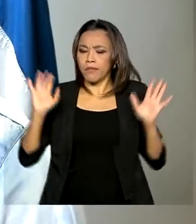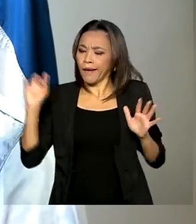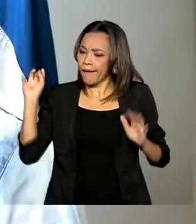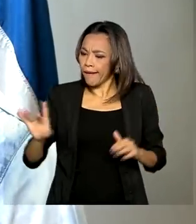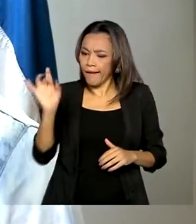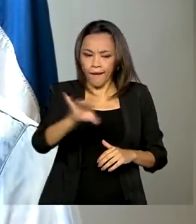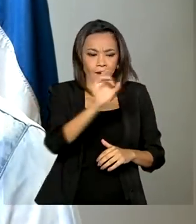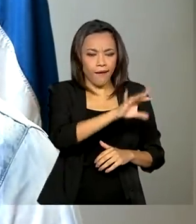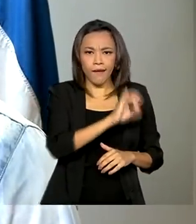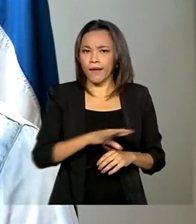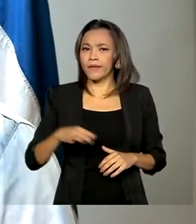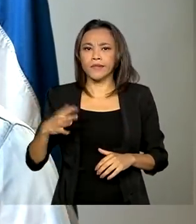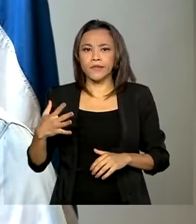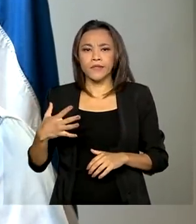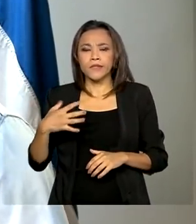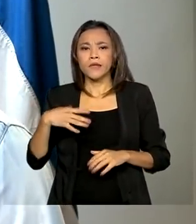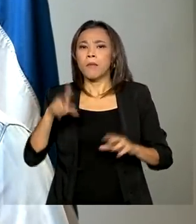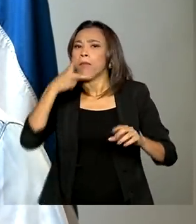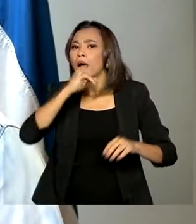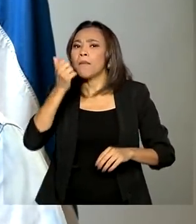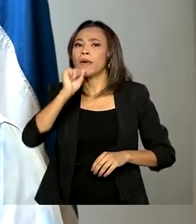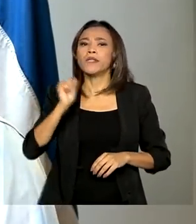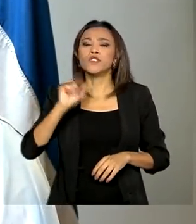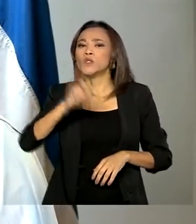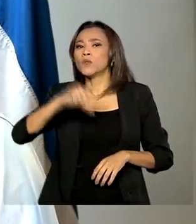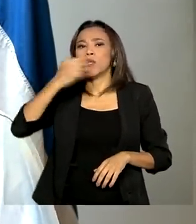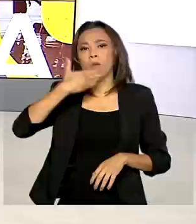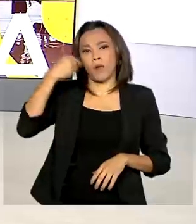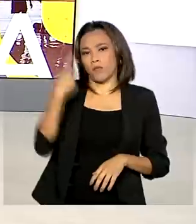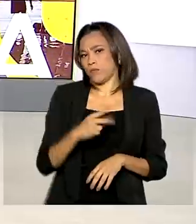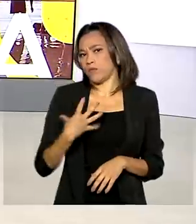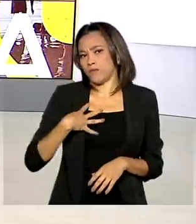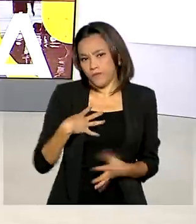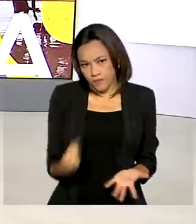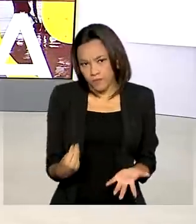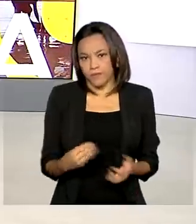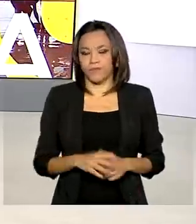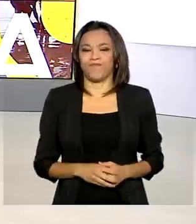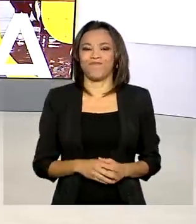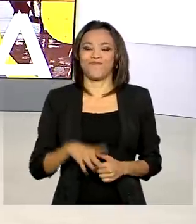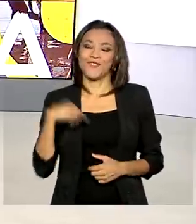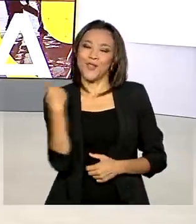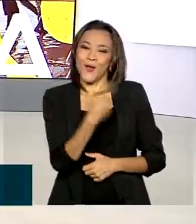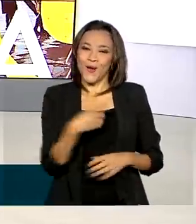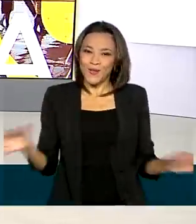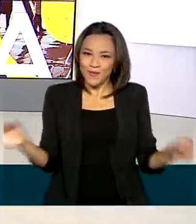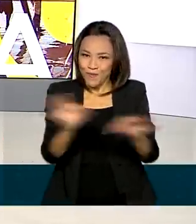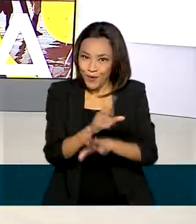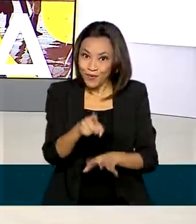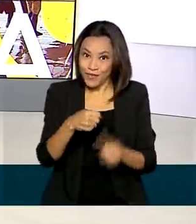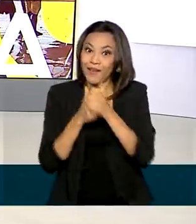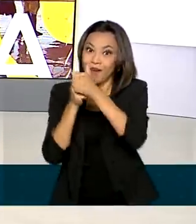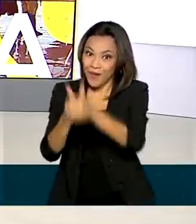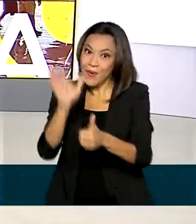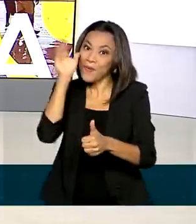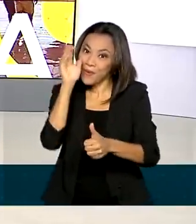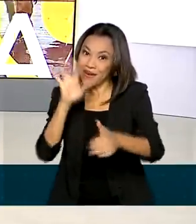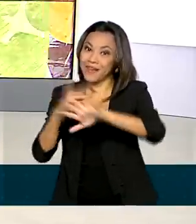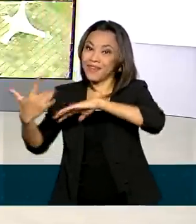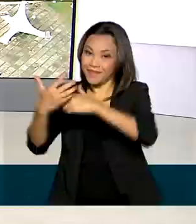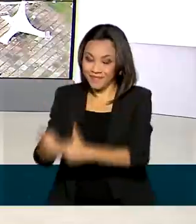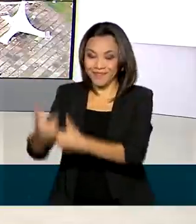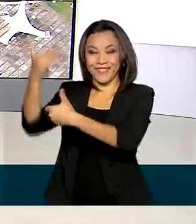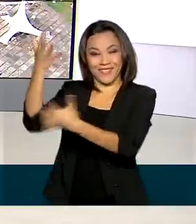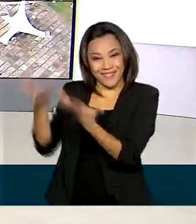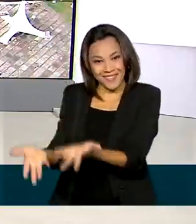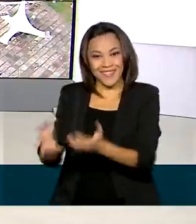fazer com o seu filho o que sabe que é melhor para ele. O Brasil em Dia fica por aqui. Nos acompanhe também pelas